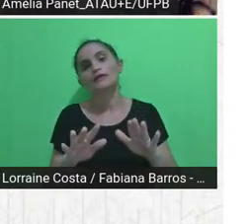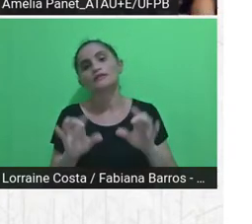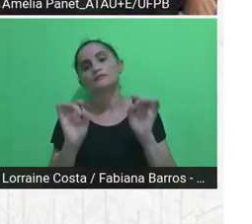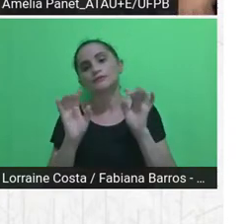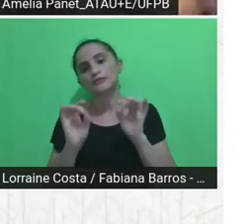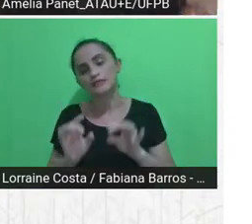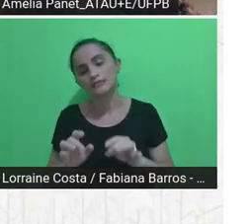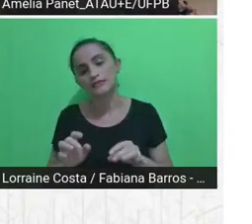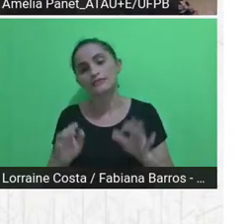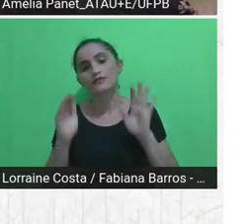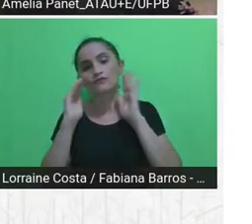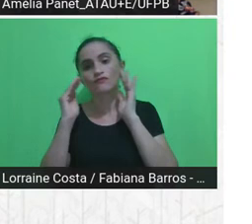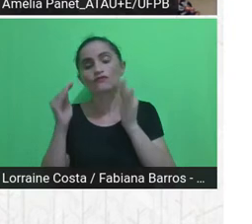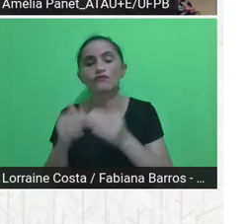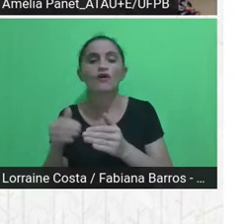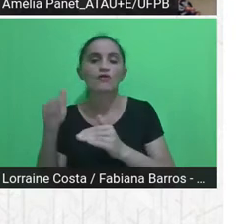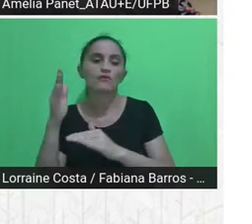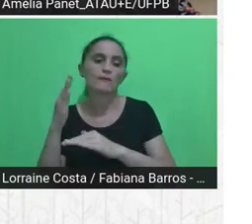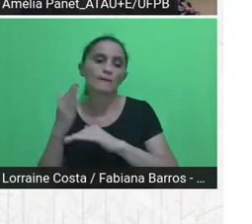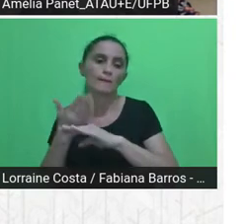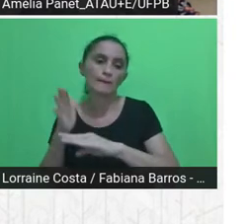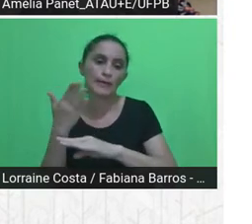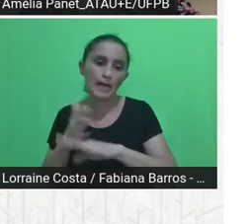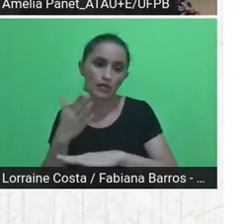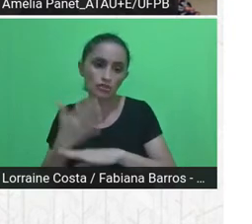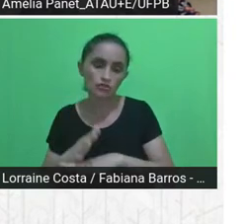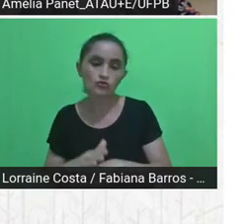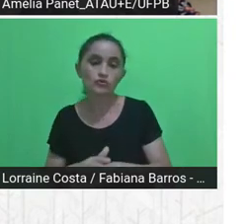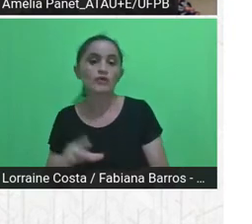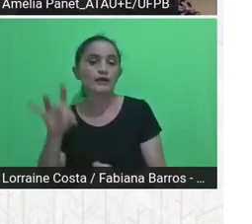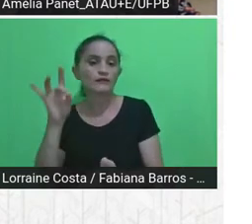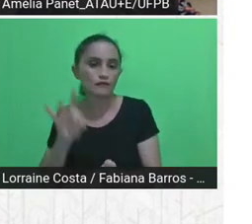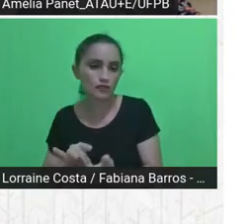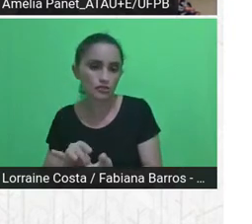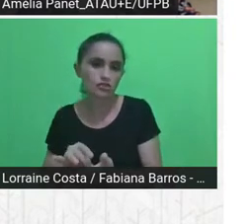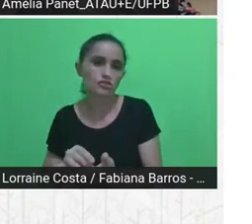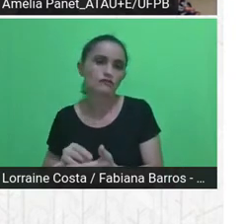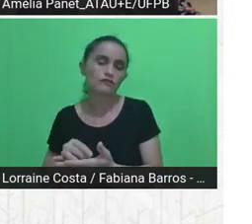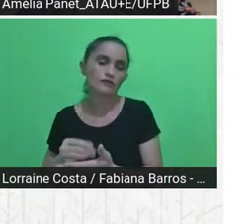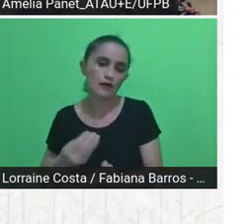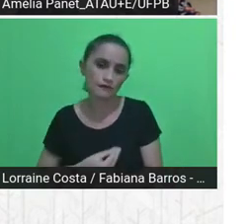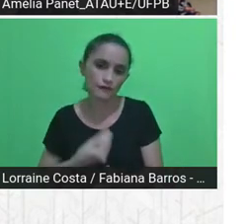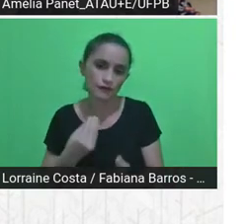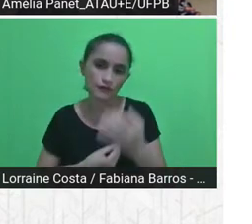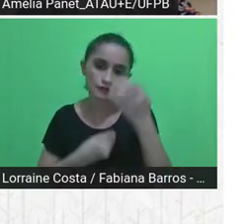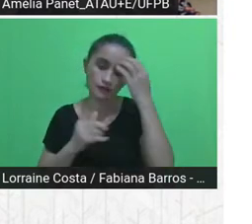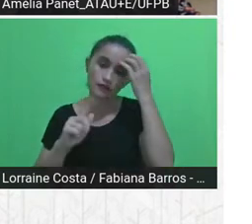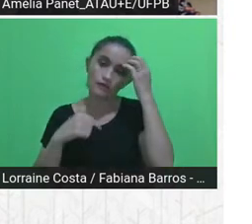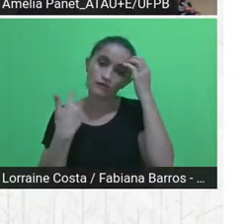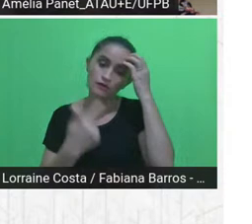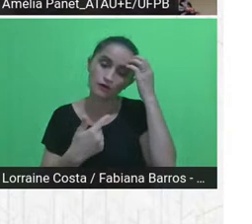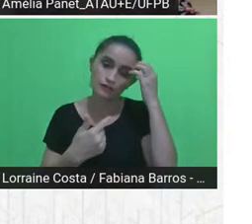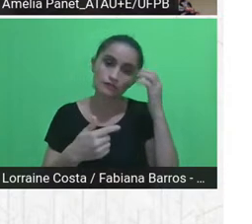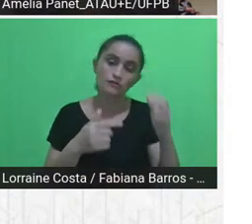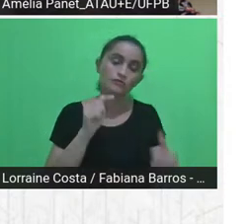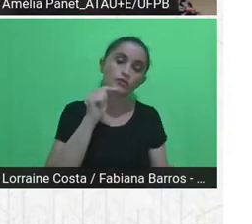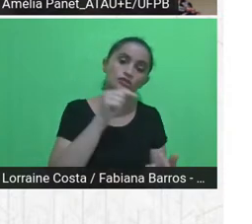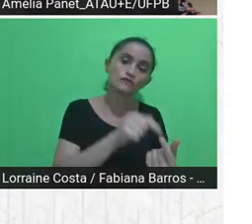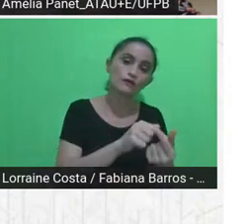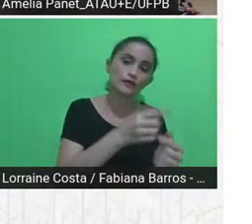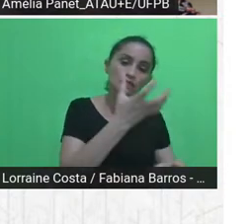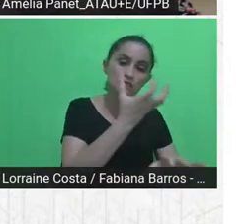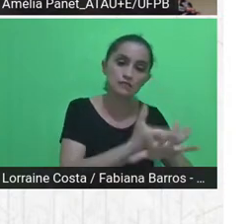exigia, porque a ideia era que nós alternássemos as disciplinas com as atuações práticas dos alunos